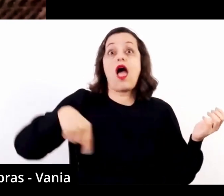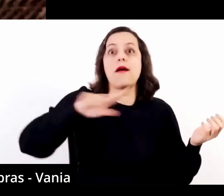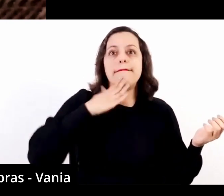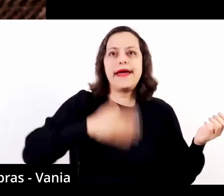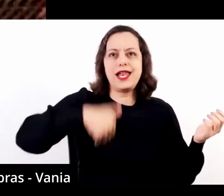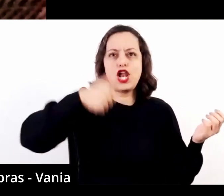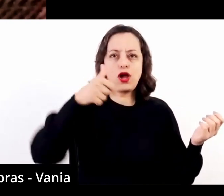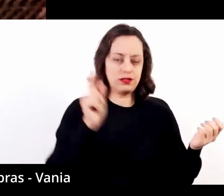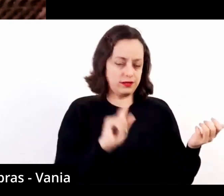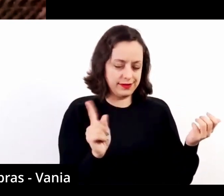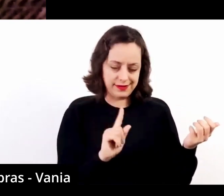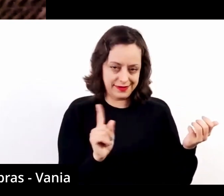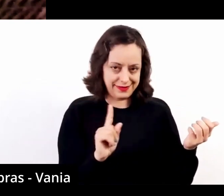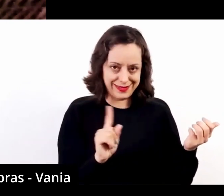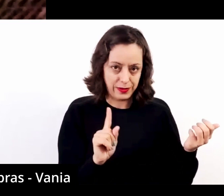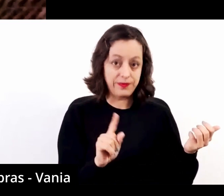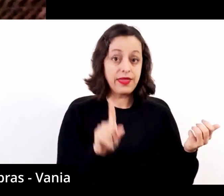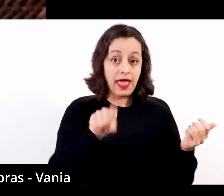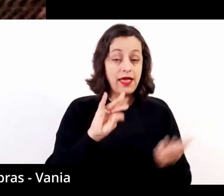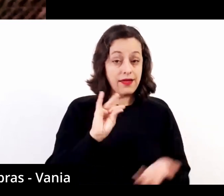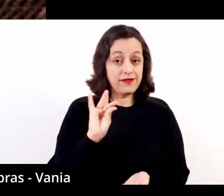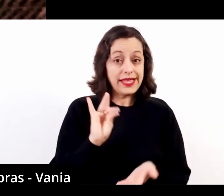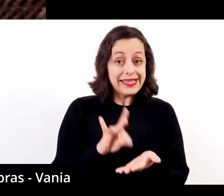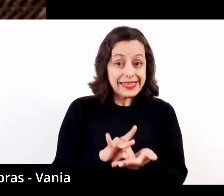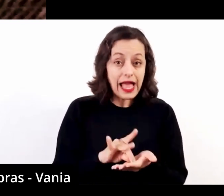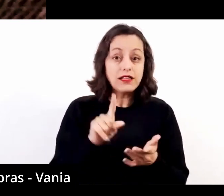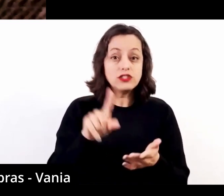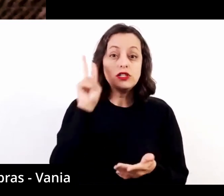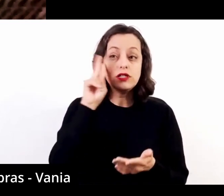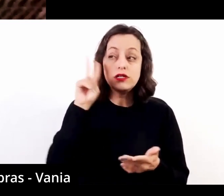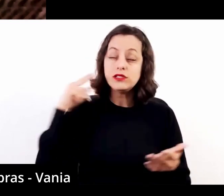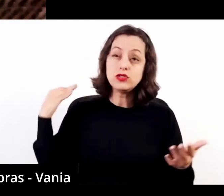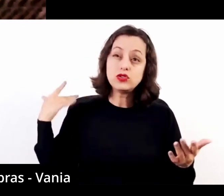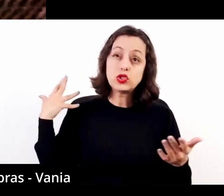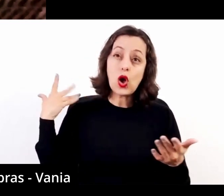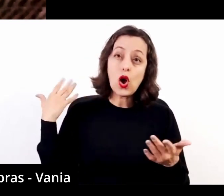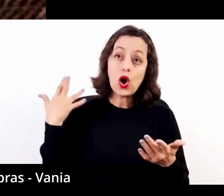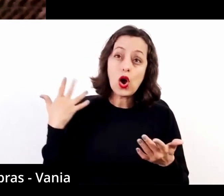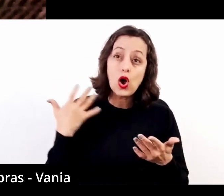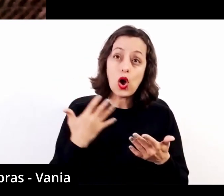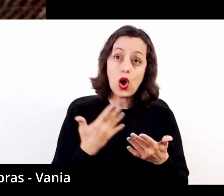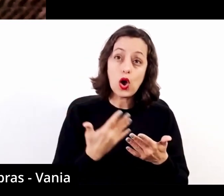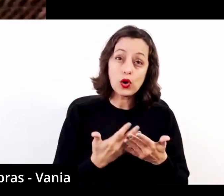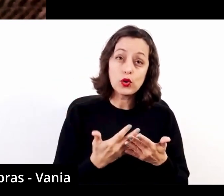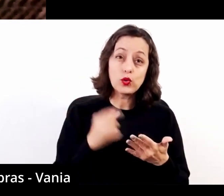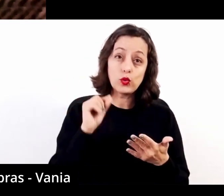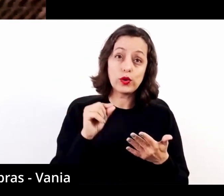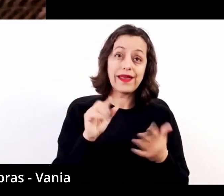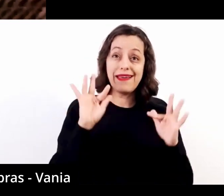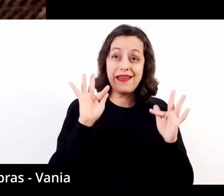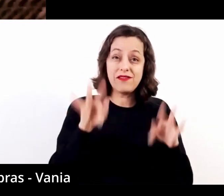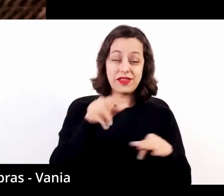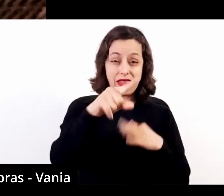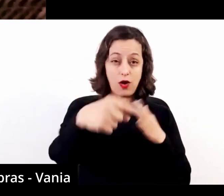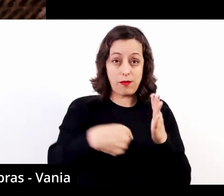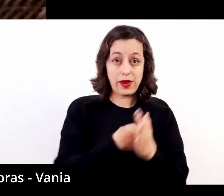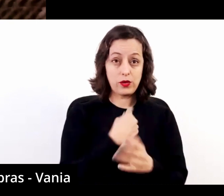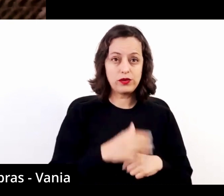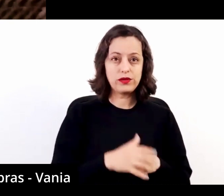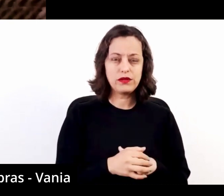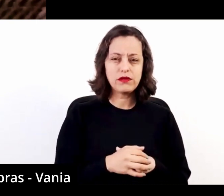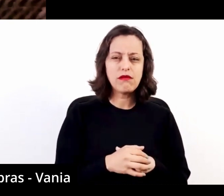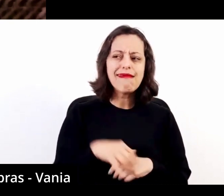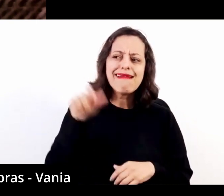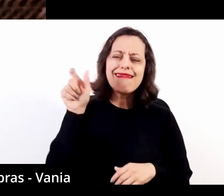Ela é, de fato, uma construção histórica muito decisiva que passa pela sua pergunta final, de